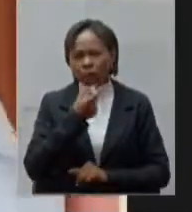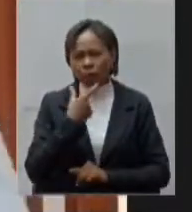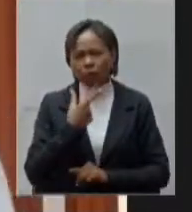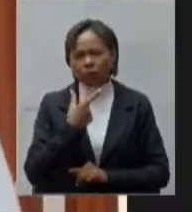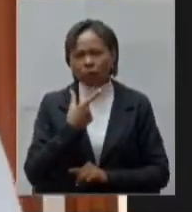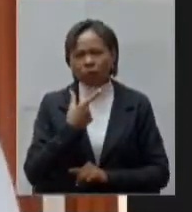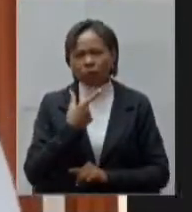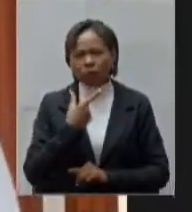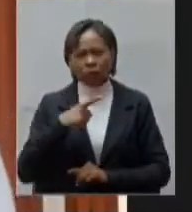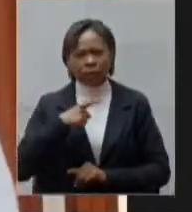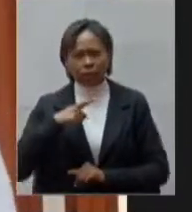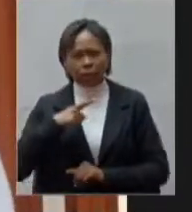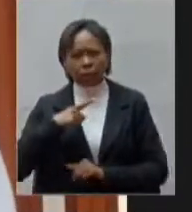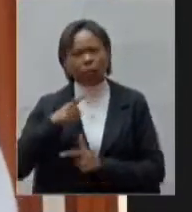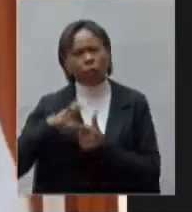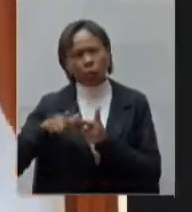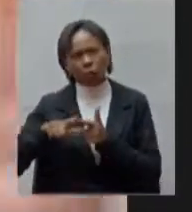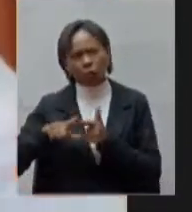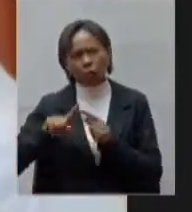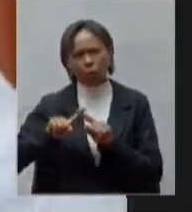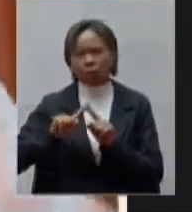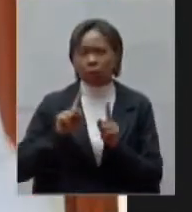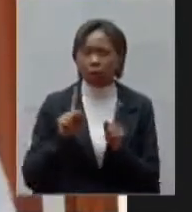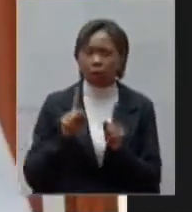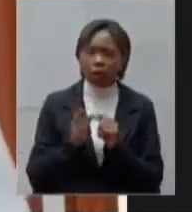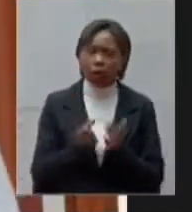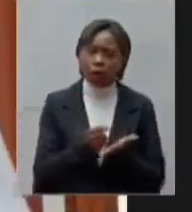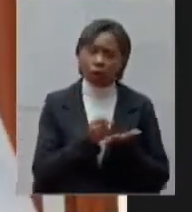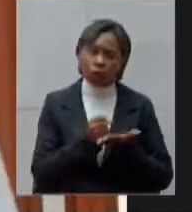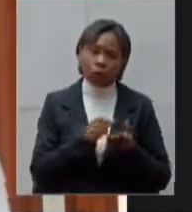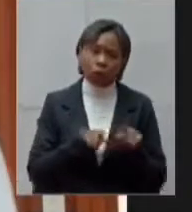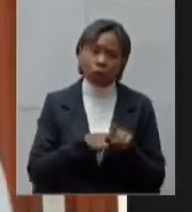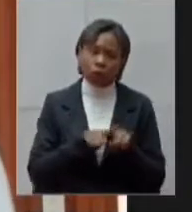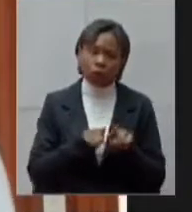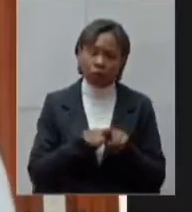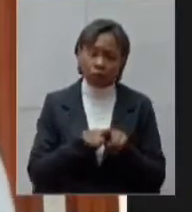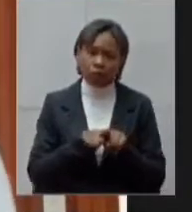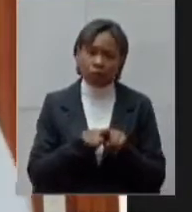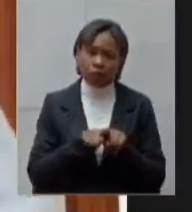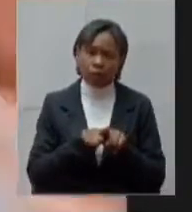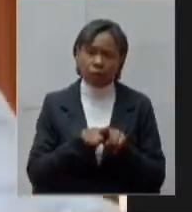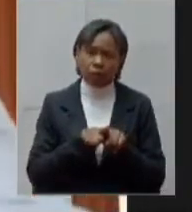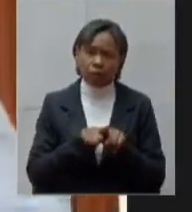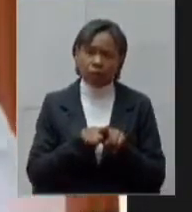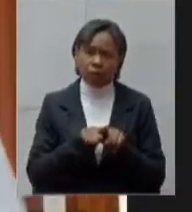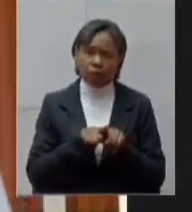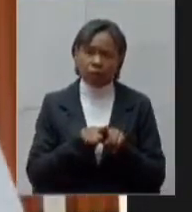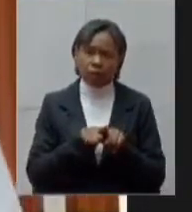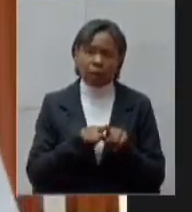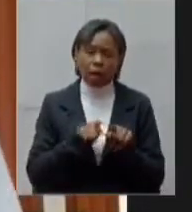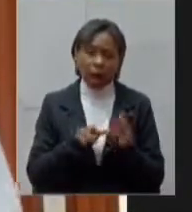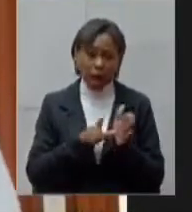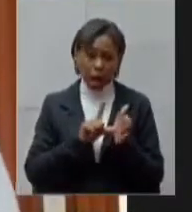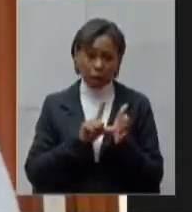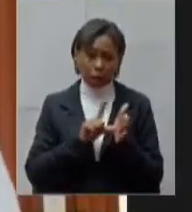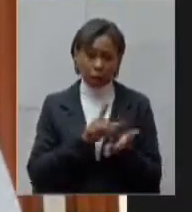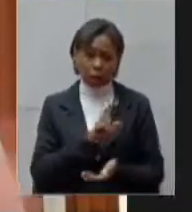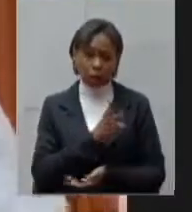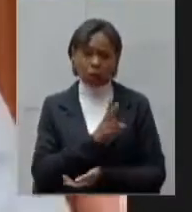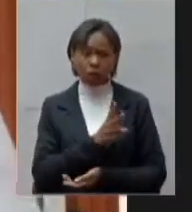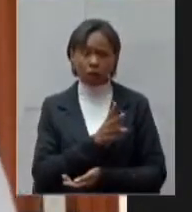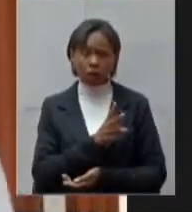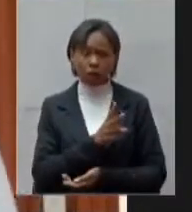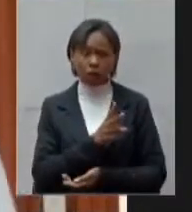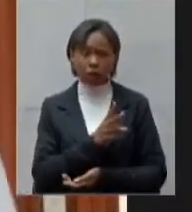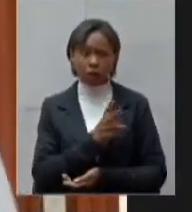reais está custando 98 uma noradrenalina que mantém a pressão do paciente está custando 2 reais está custando 14 13